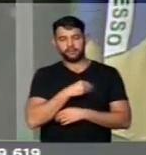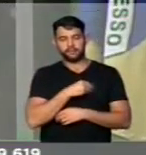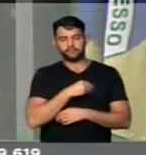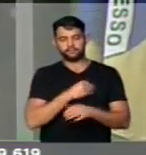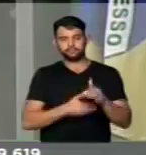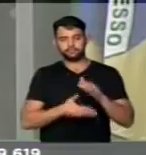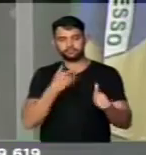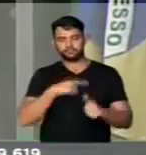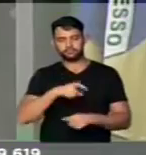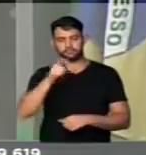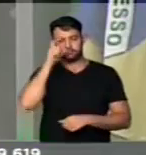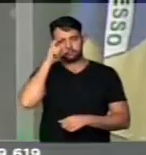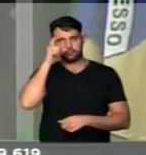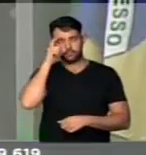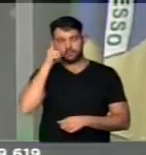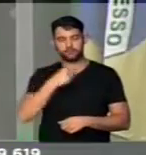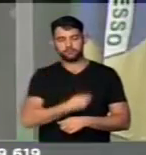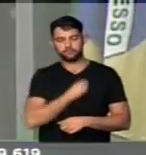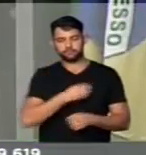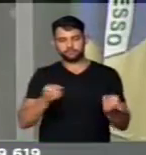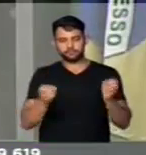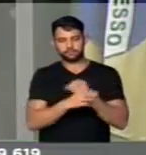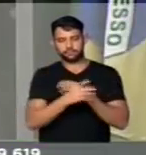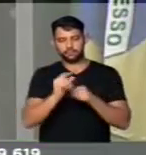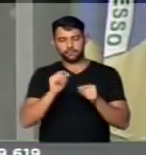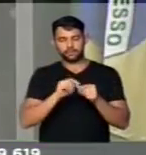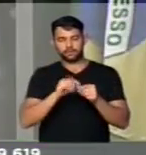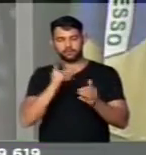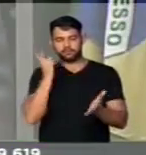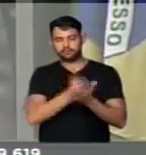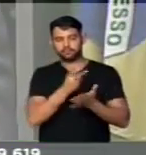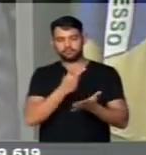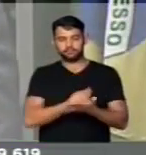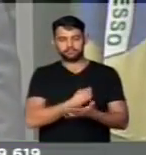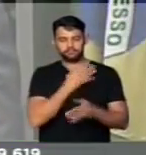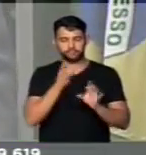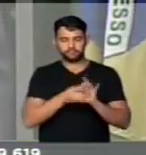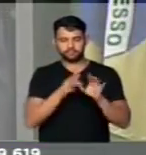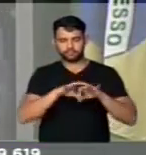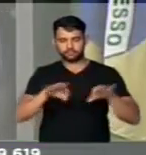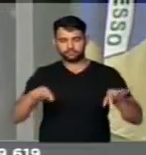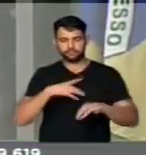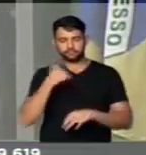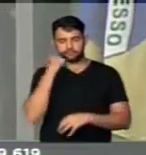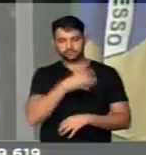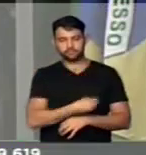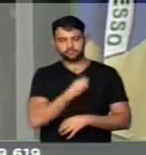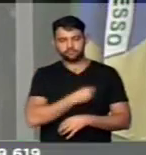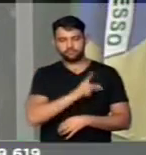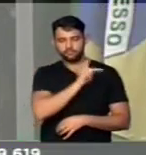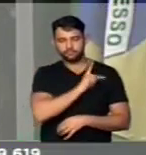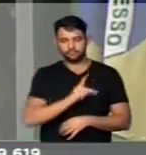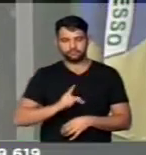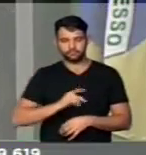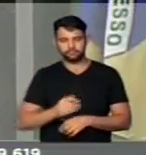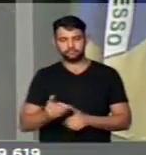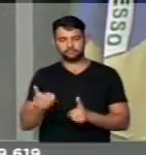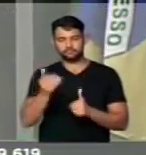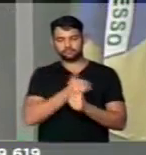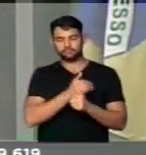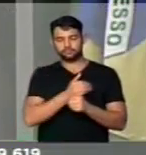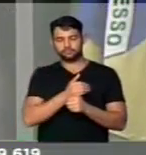do senhor Eduardo Cunha, para automaticamente se livrar da condição de presidente interino,